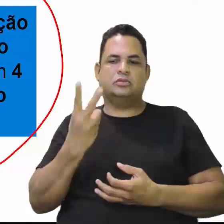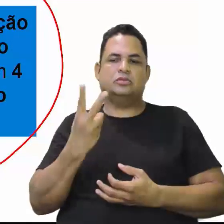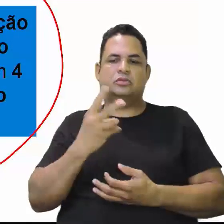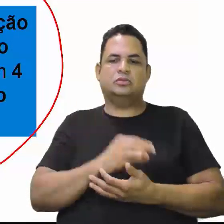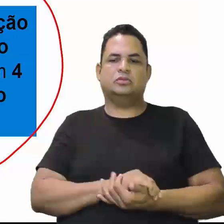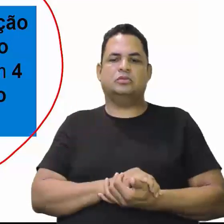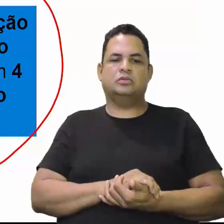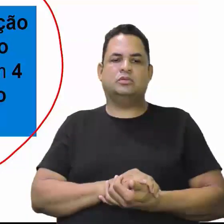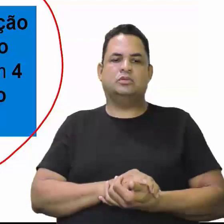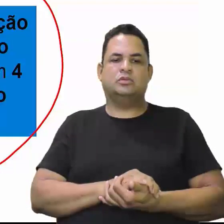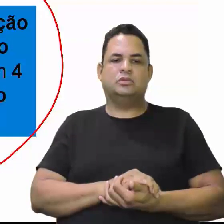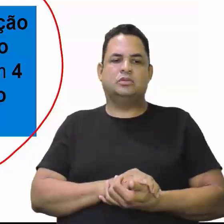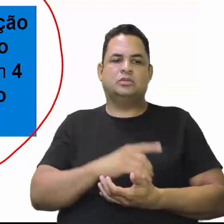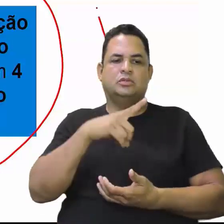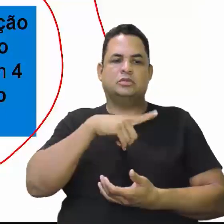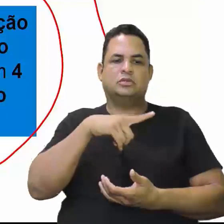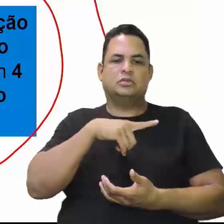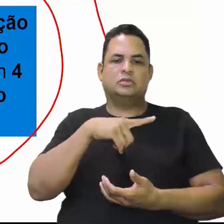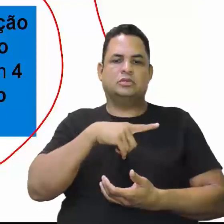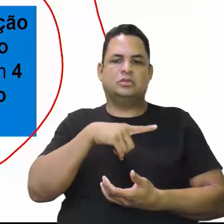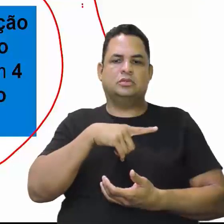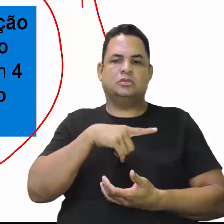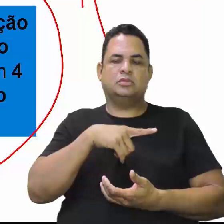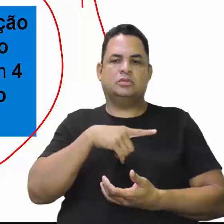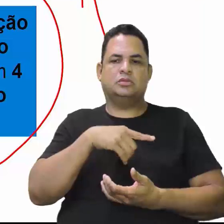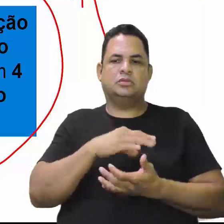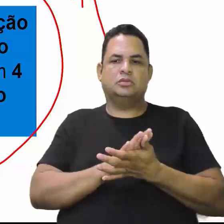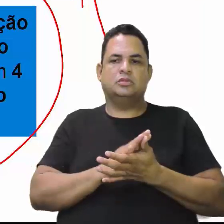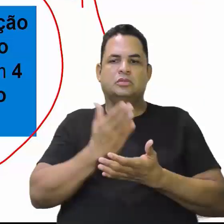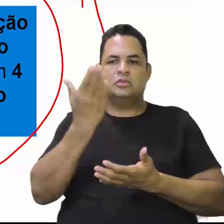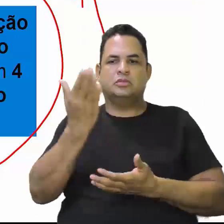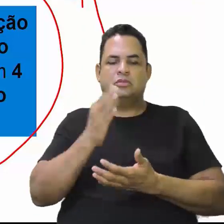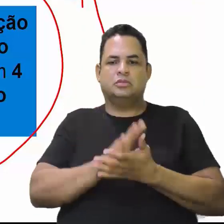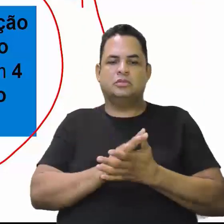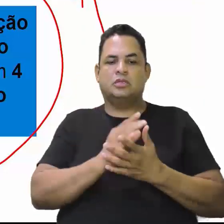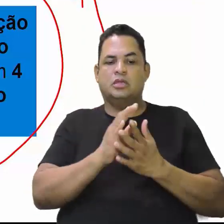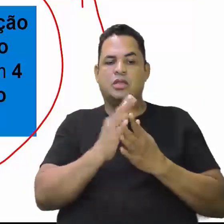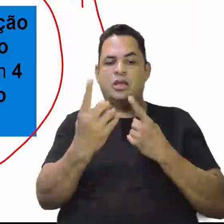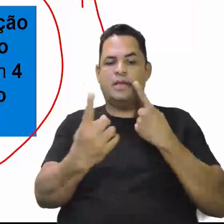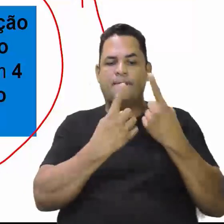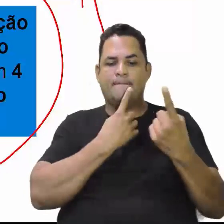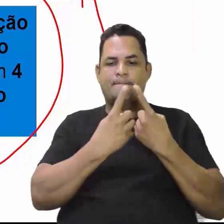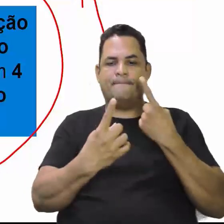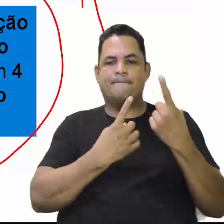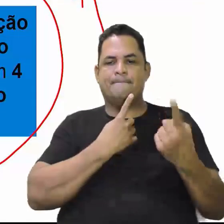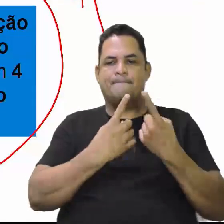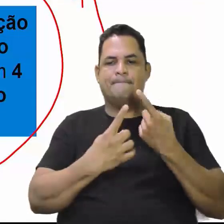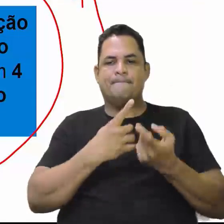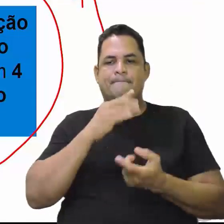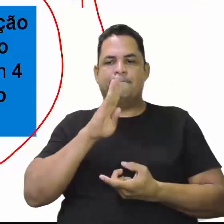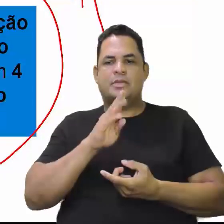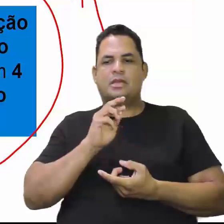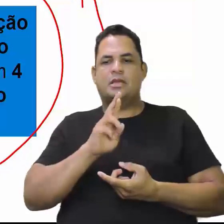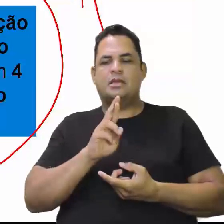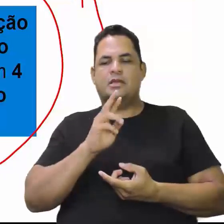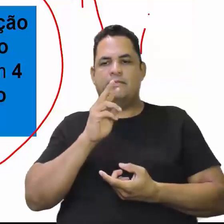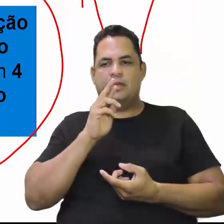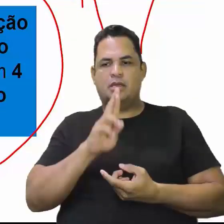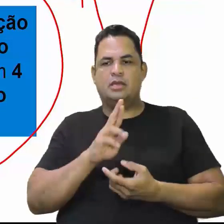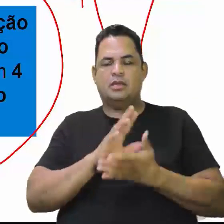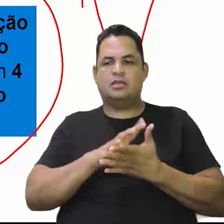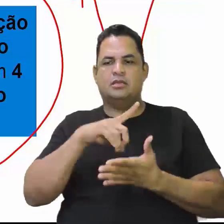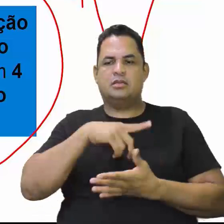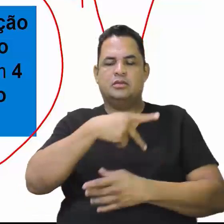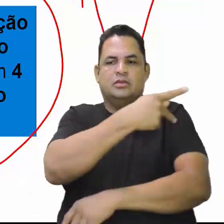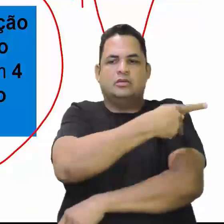Então, nós temos aqui, ao longo da BR, nós temos a criação de municípios aqui, tipo